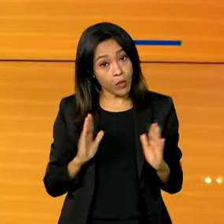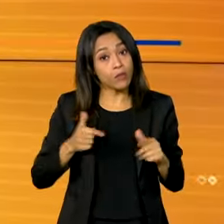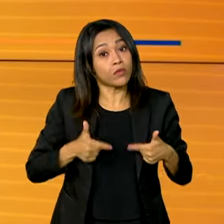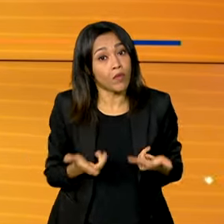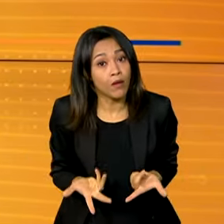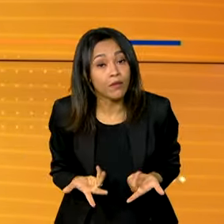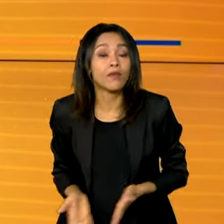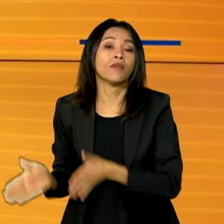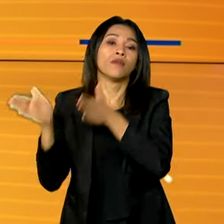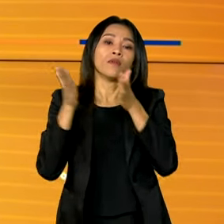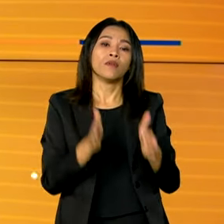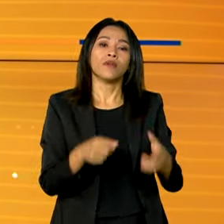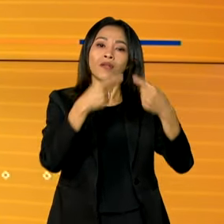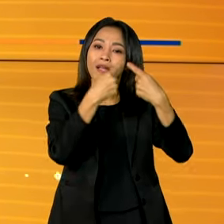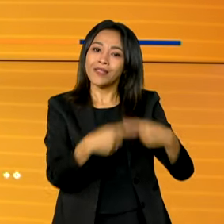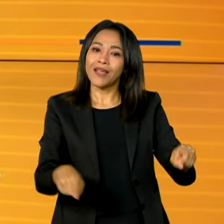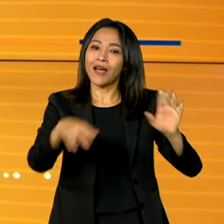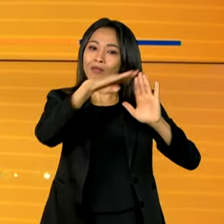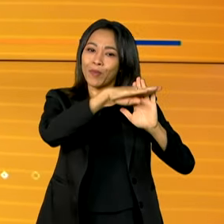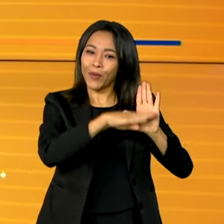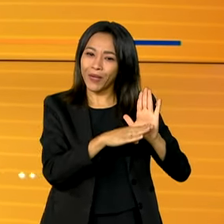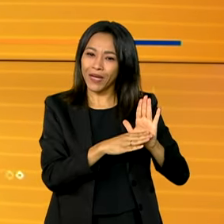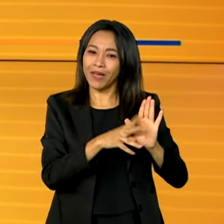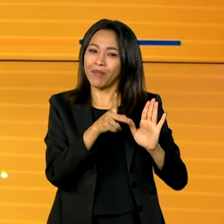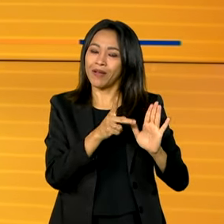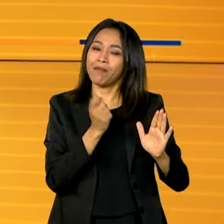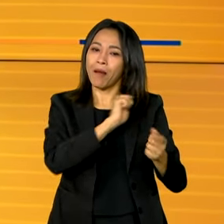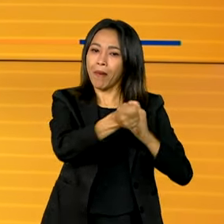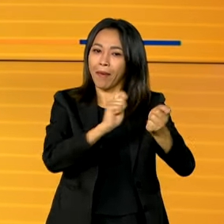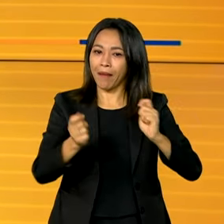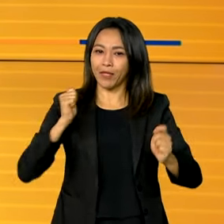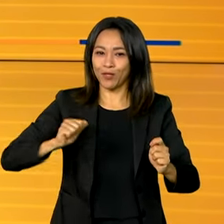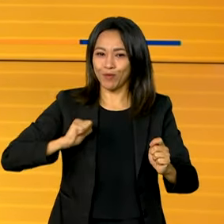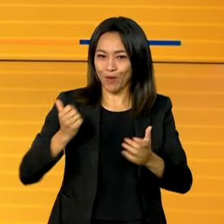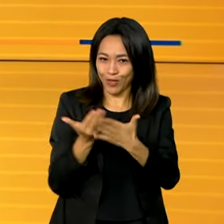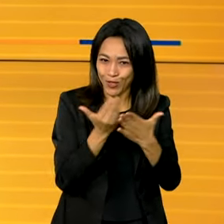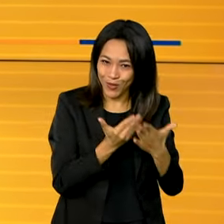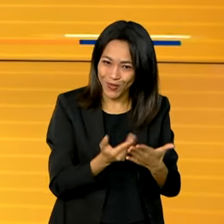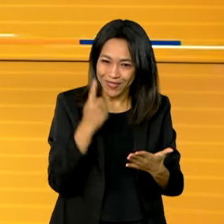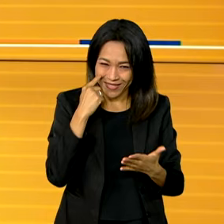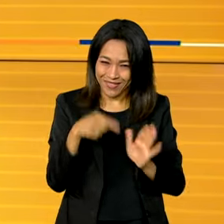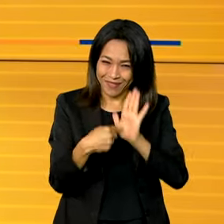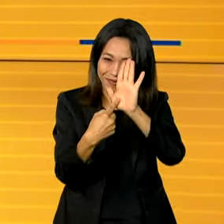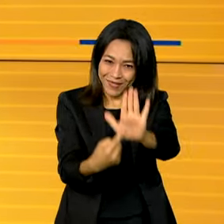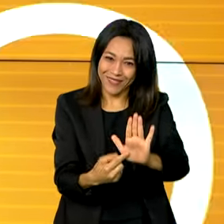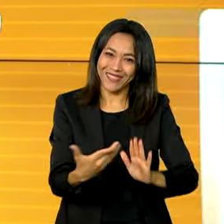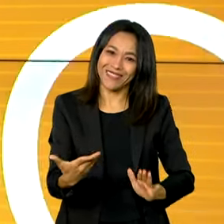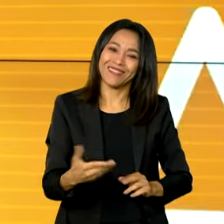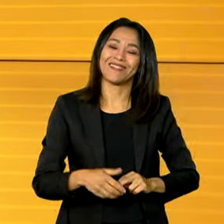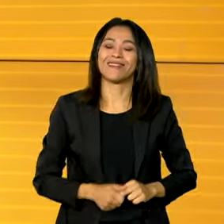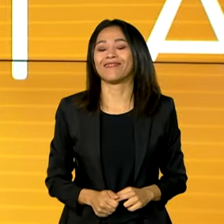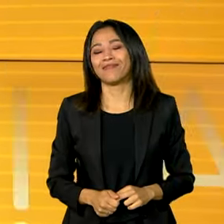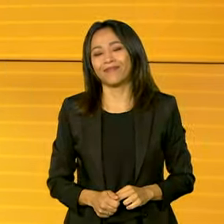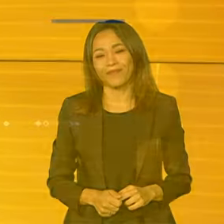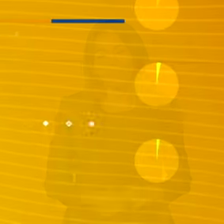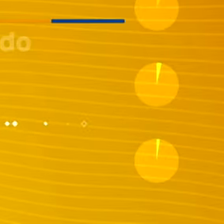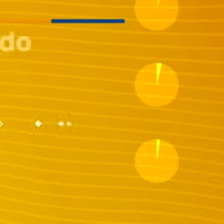e relançado pro jovem com pagamento de bolsas a estudantes. A gente mostra os detalhes já já.